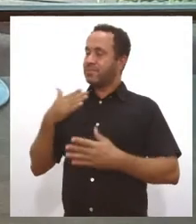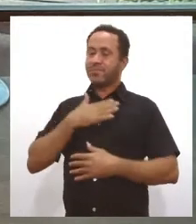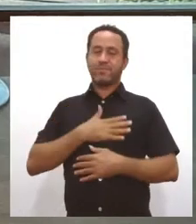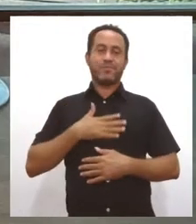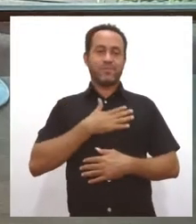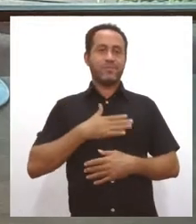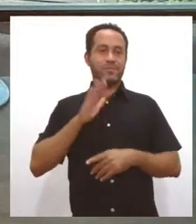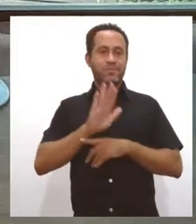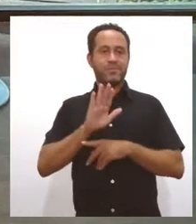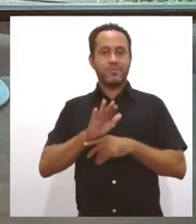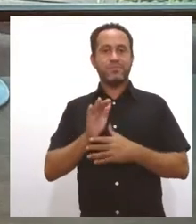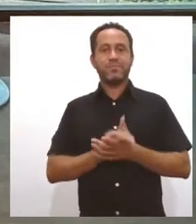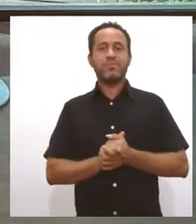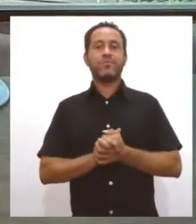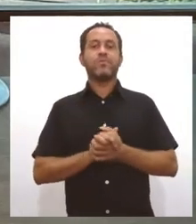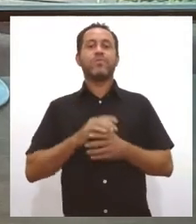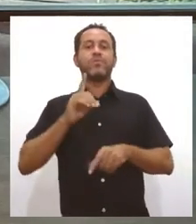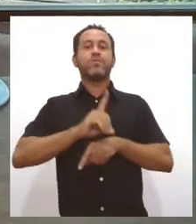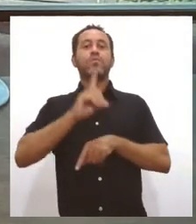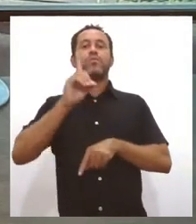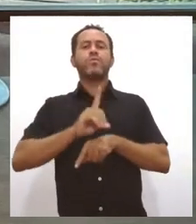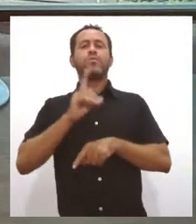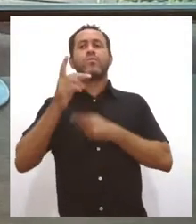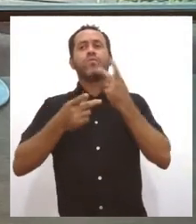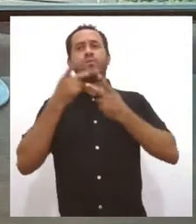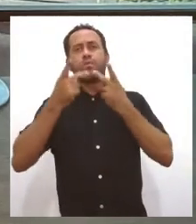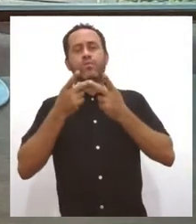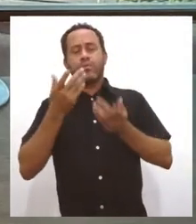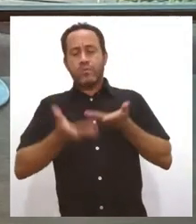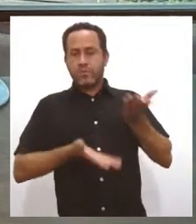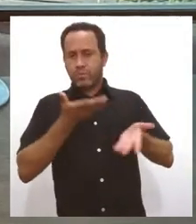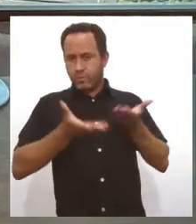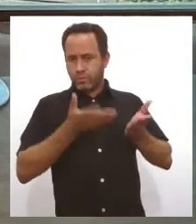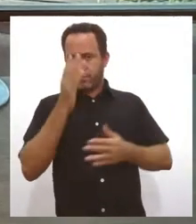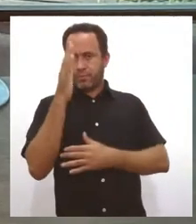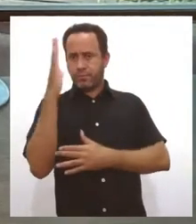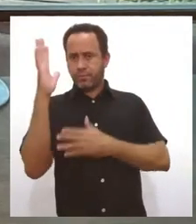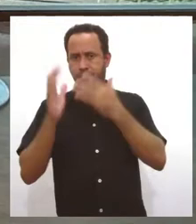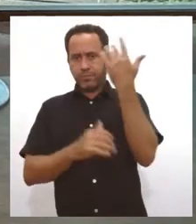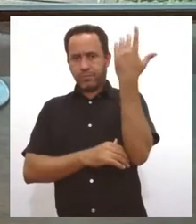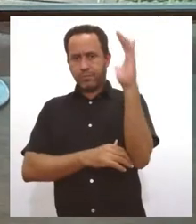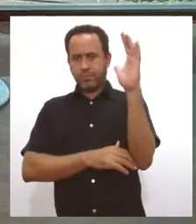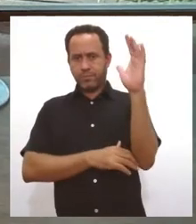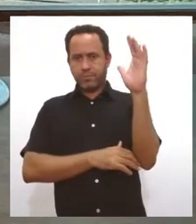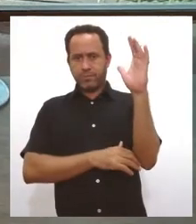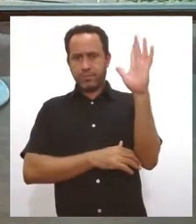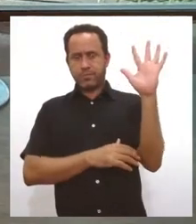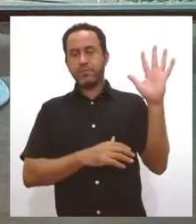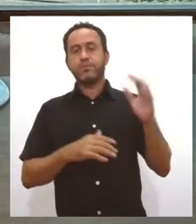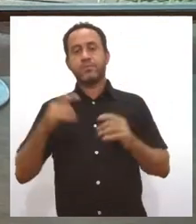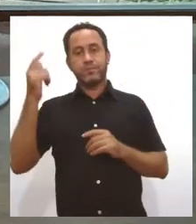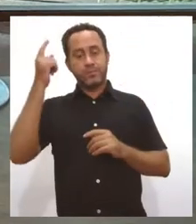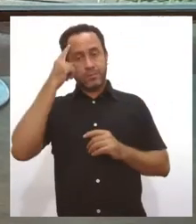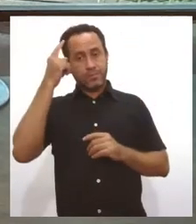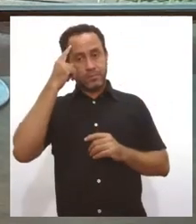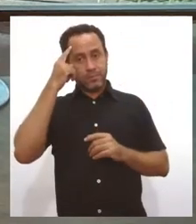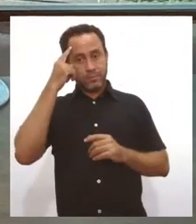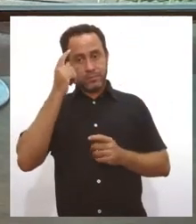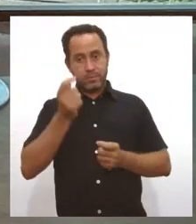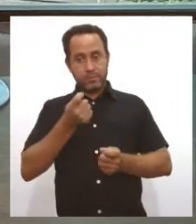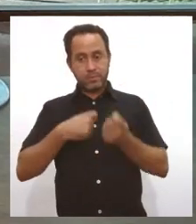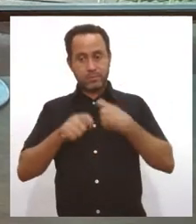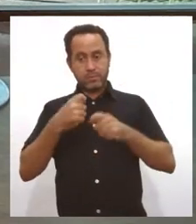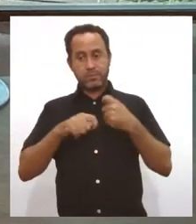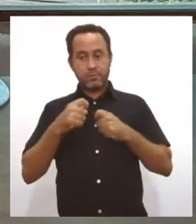contribuir. Doutora Luciana, quando se fala em preservação ambiental do meio ambiente e se pensa também em economia, tem